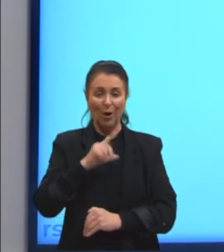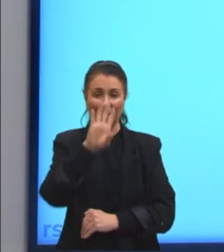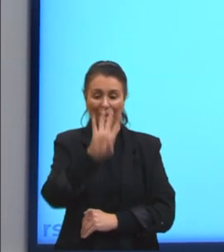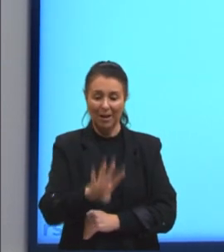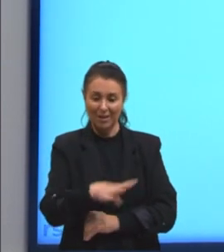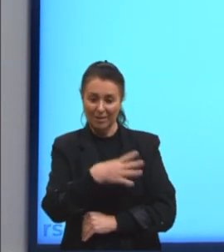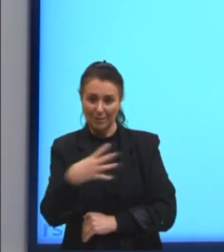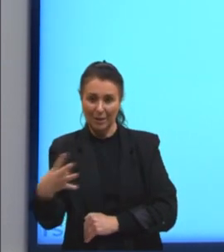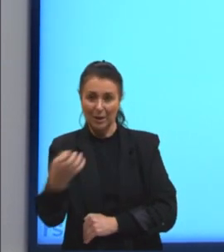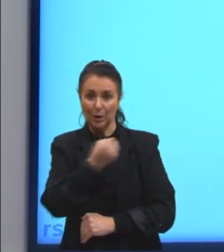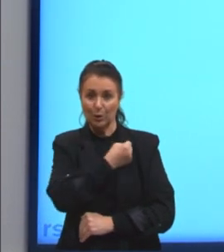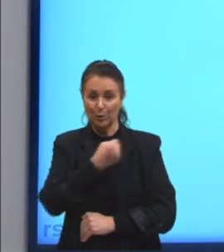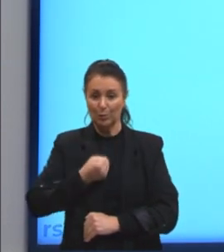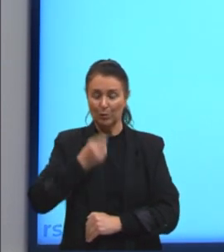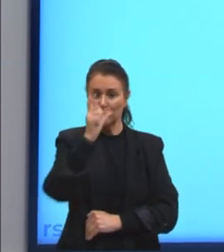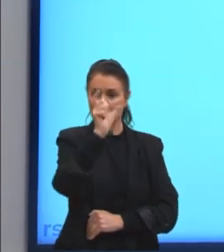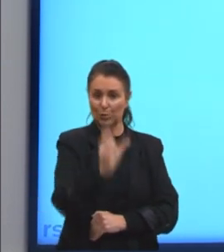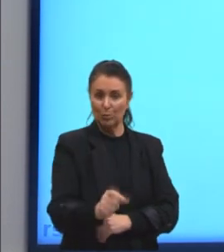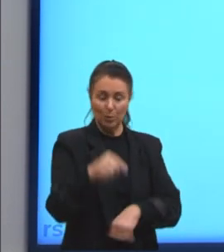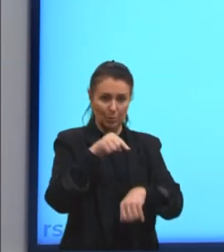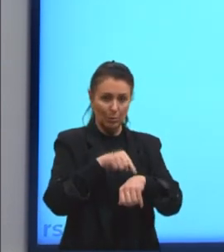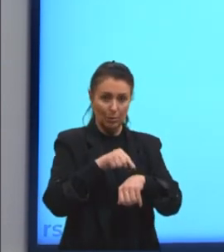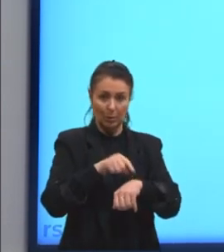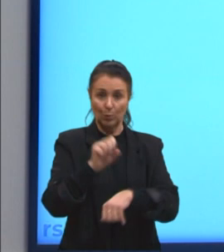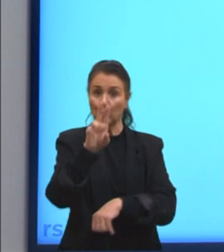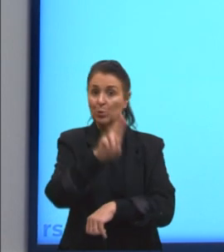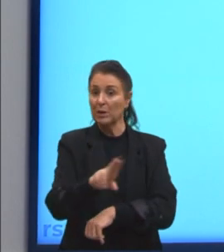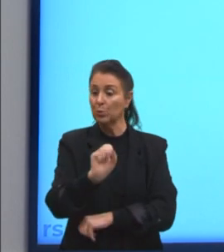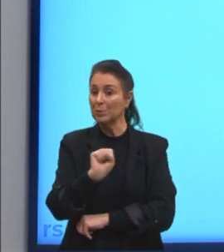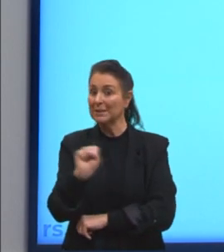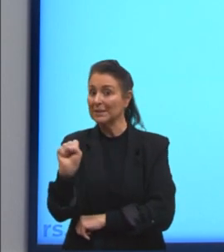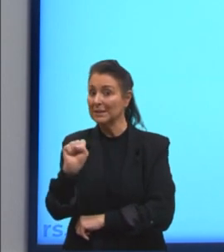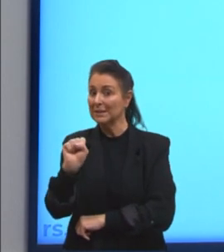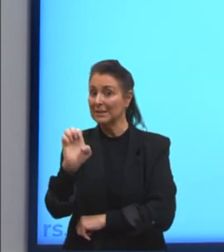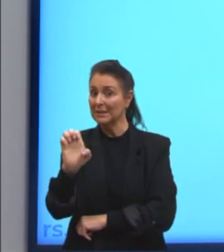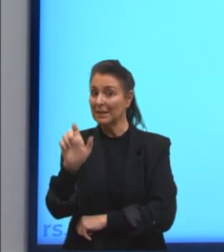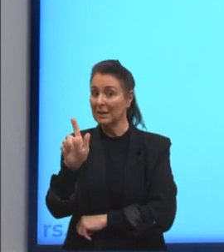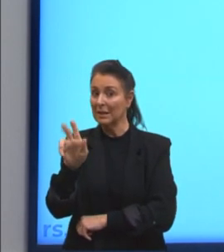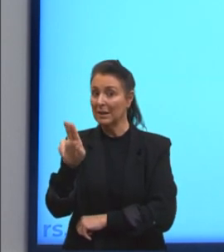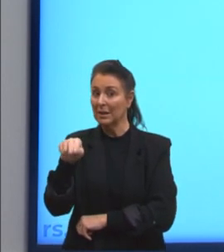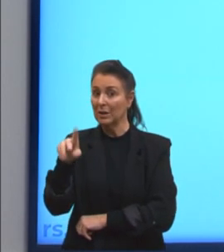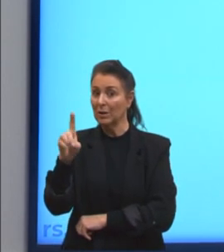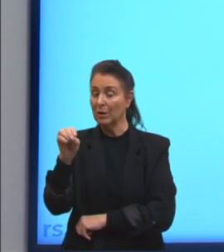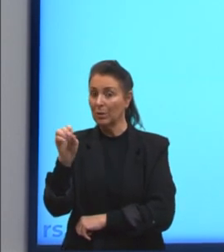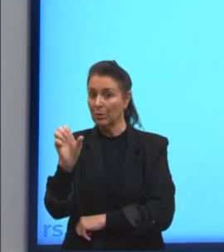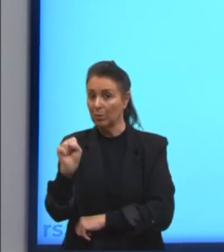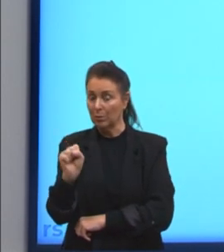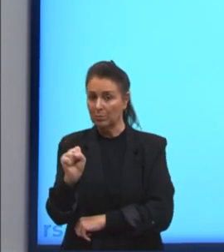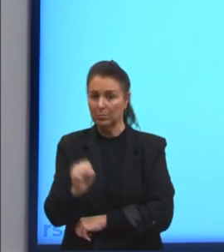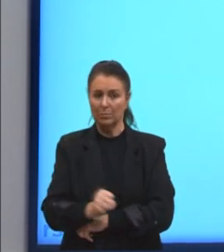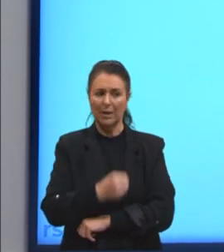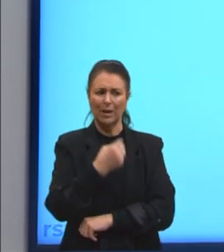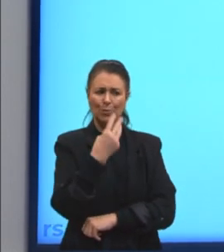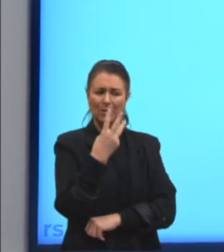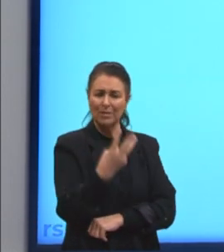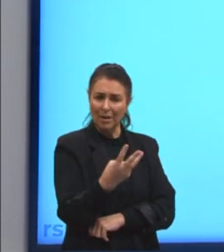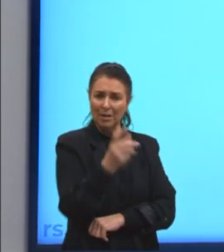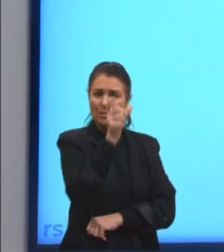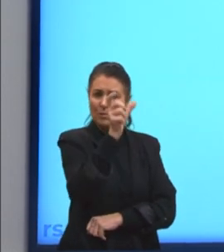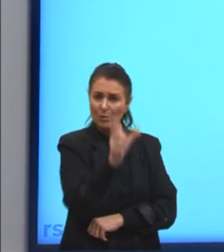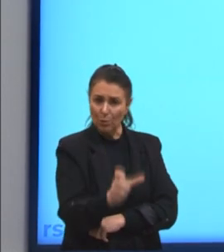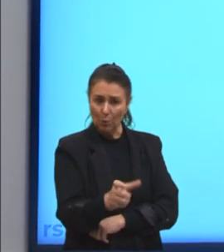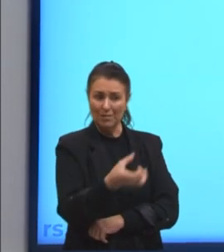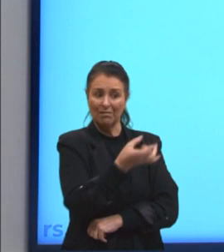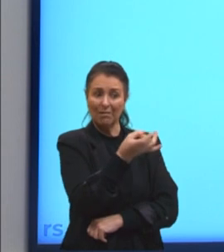Número de pessoas e o tempo em segundos. Se nós tínhamos três pessoas em cada grupo, elas levavam